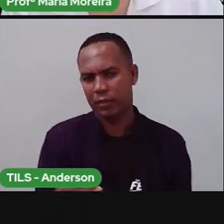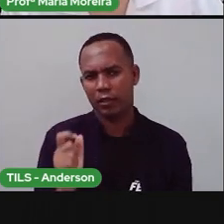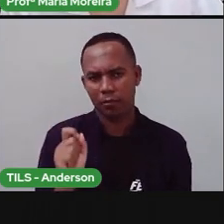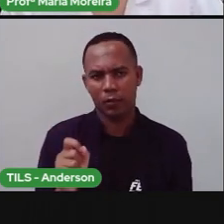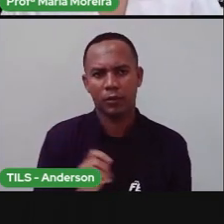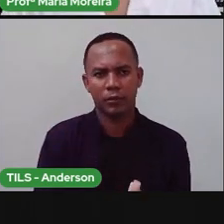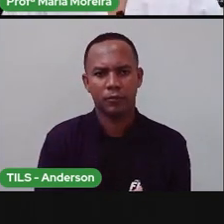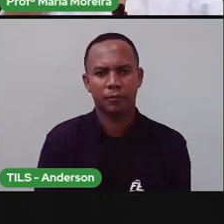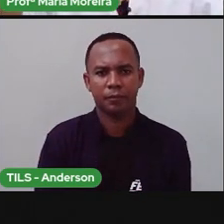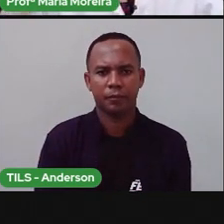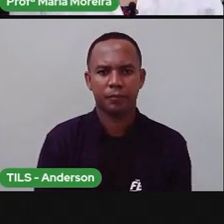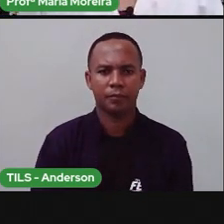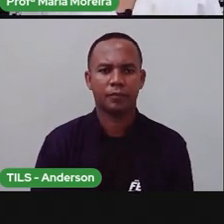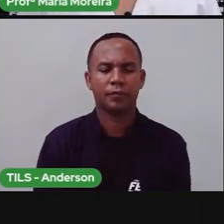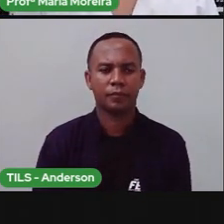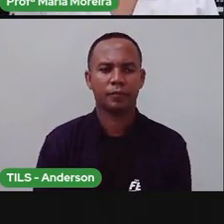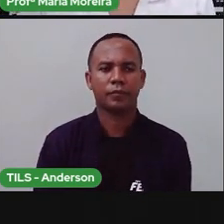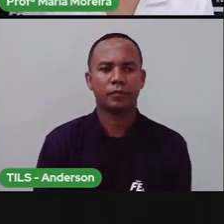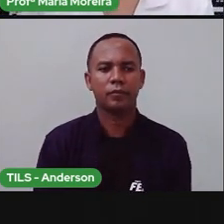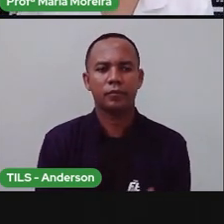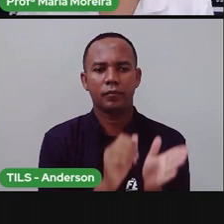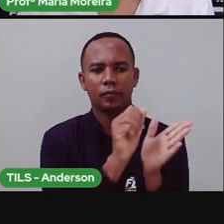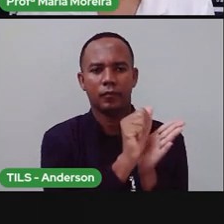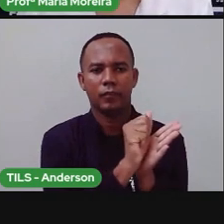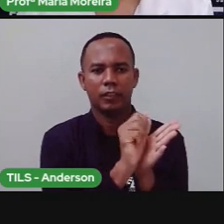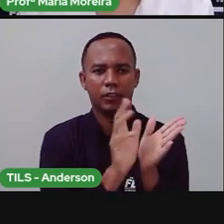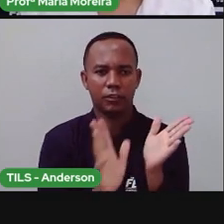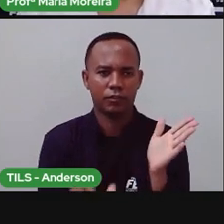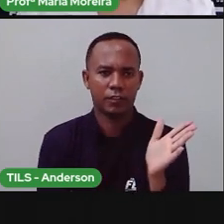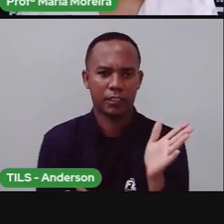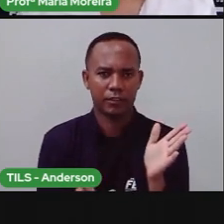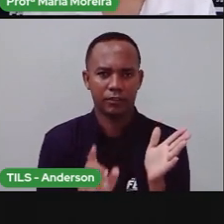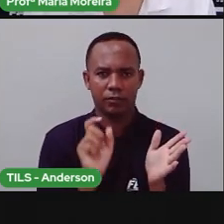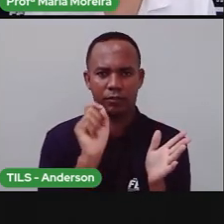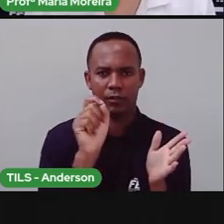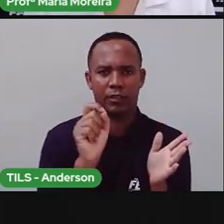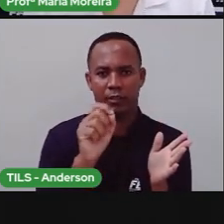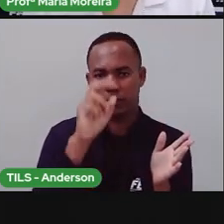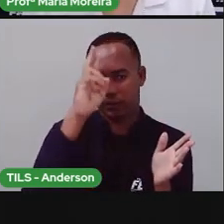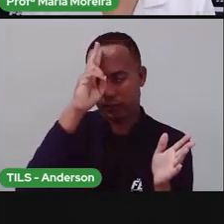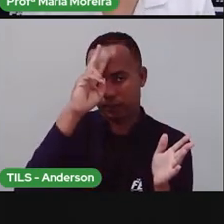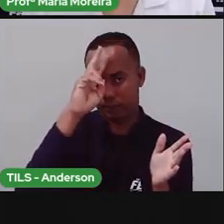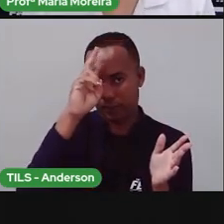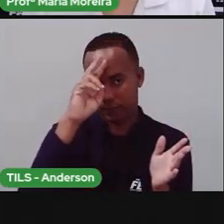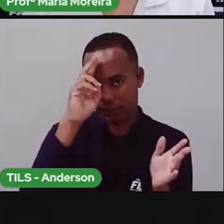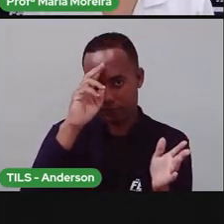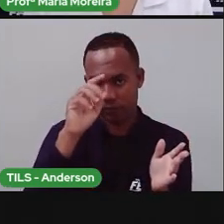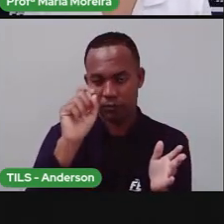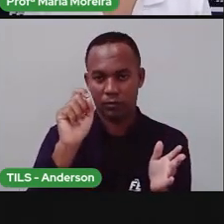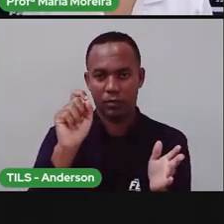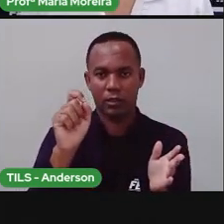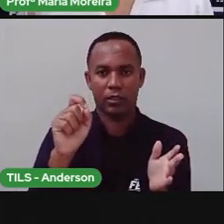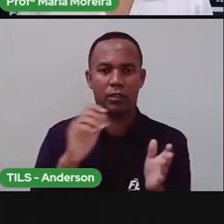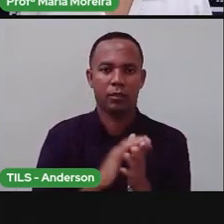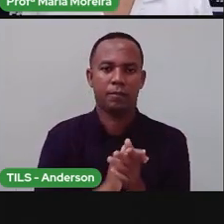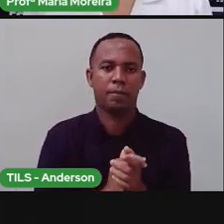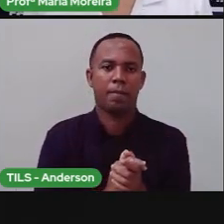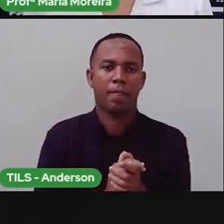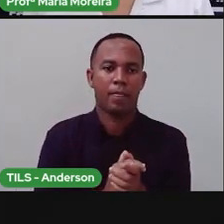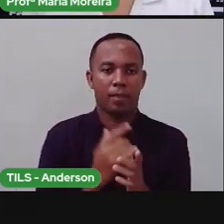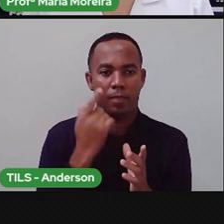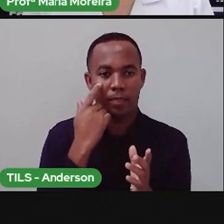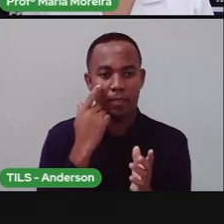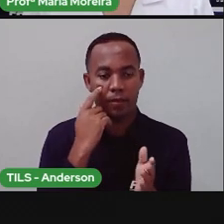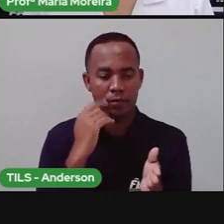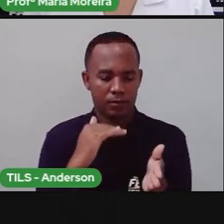Bom. atividade pra vocês, lembrando pra vocês o quê? Que atividade, ela é uma